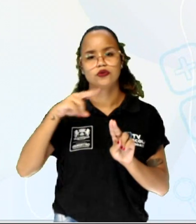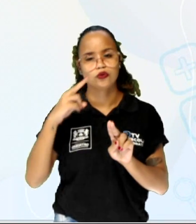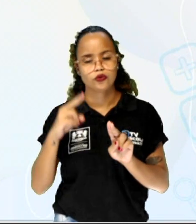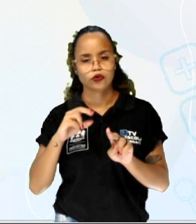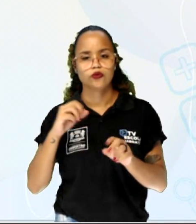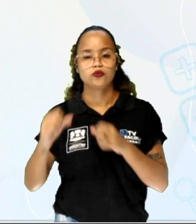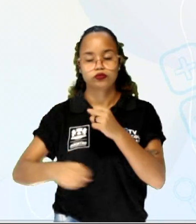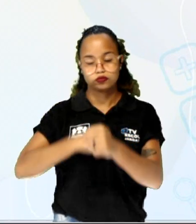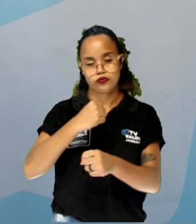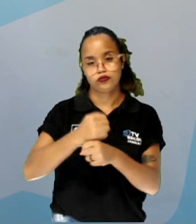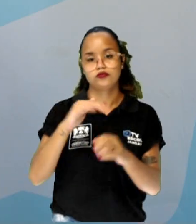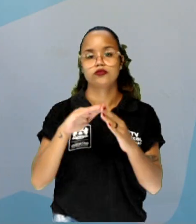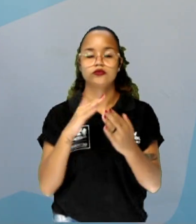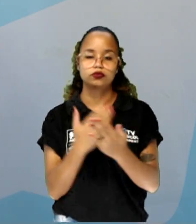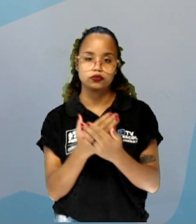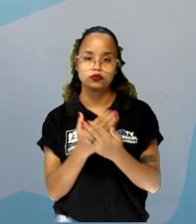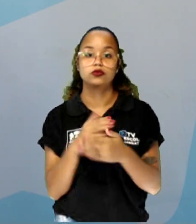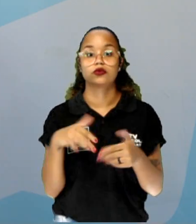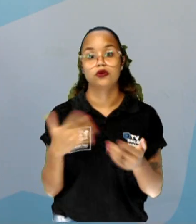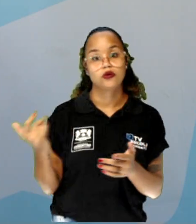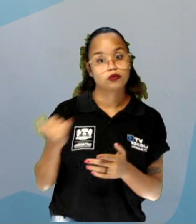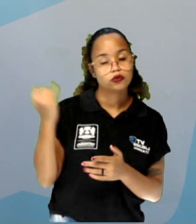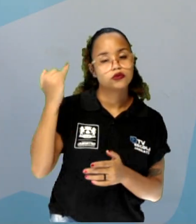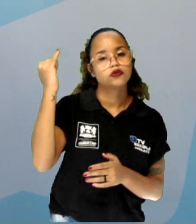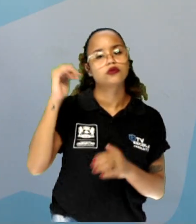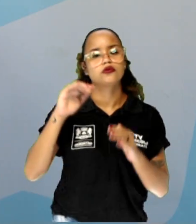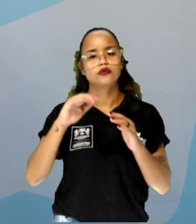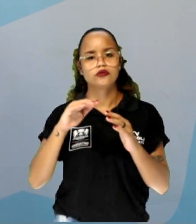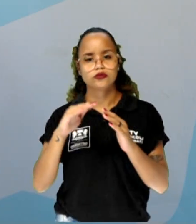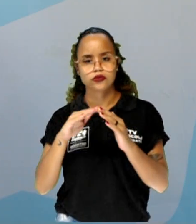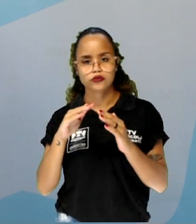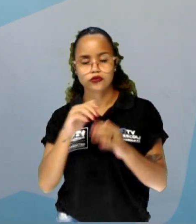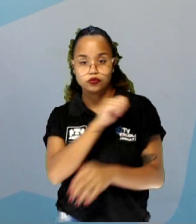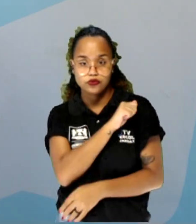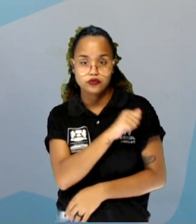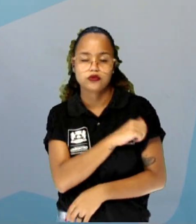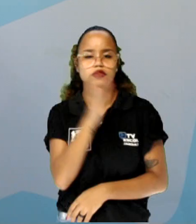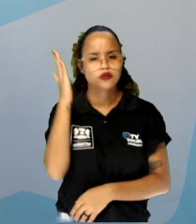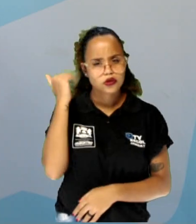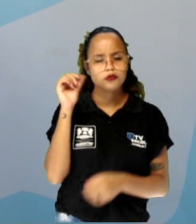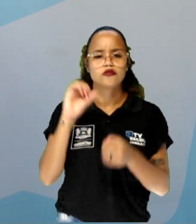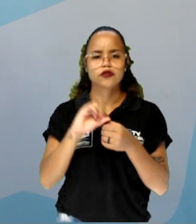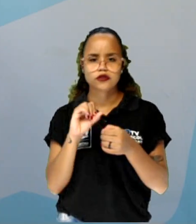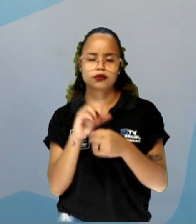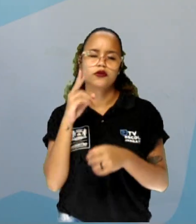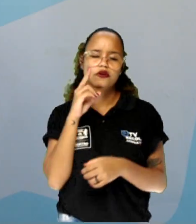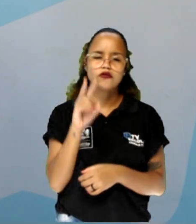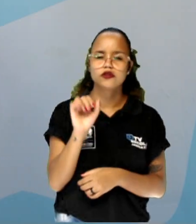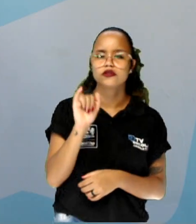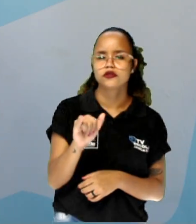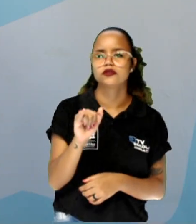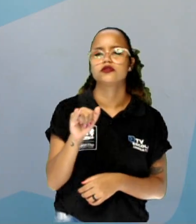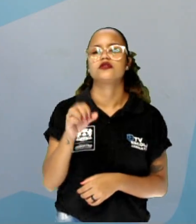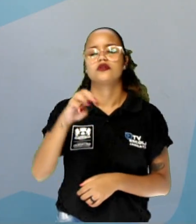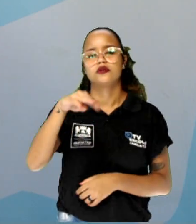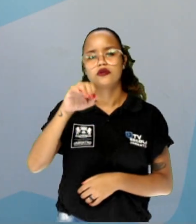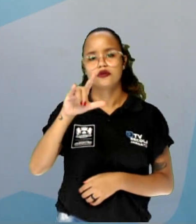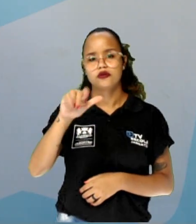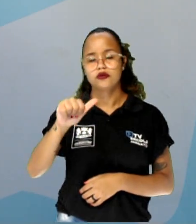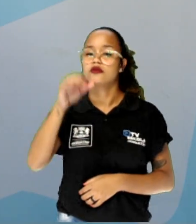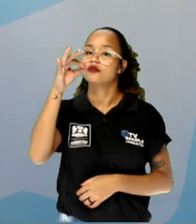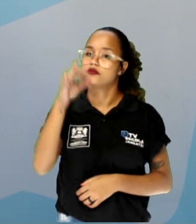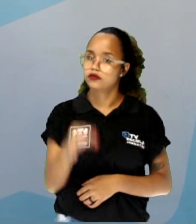Então é importante, inclusive, que o estudante ele conheça, ele saiba fazer o cálculo da média para ver depois se realmente a média dele está certinha lá, né?